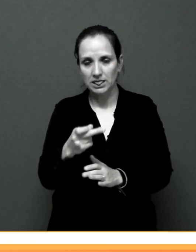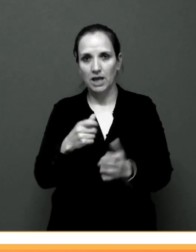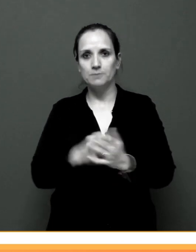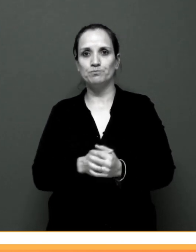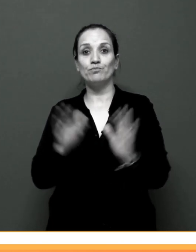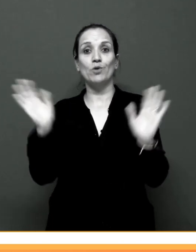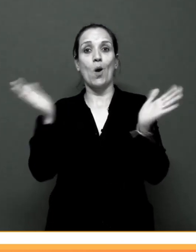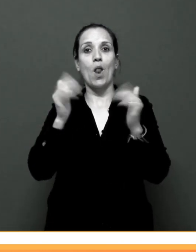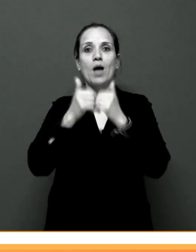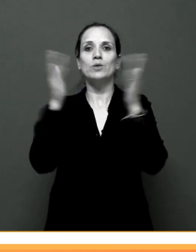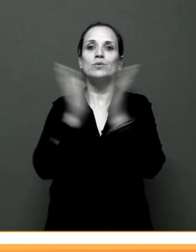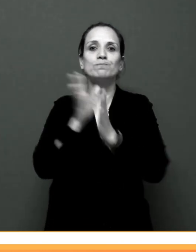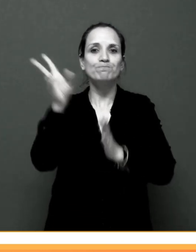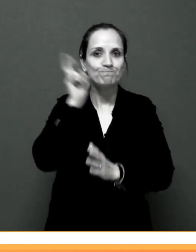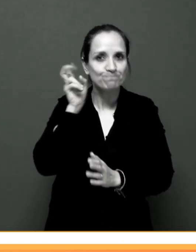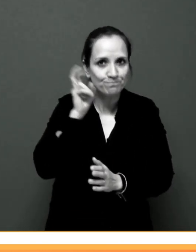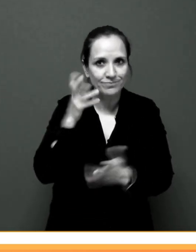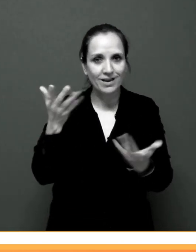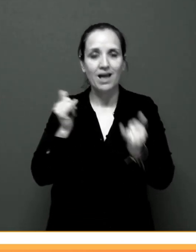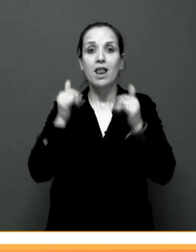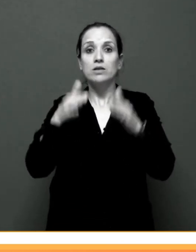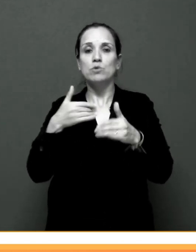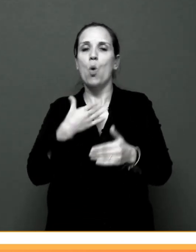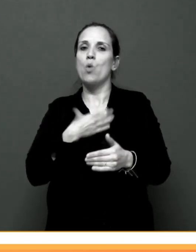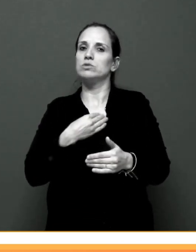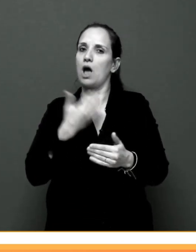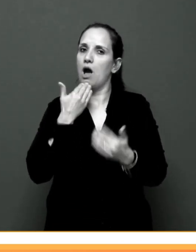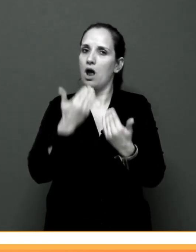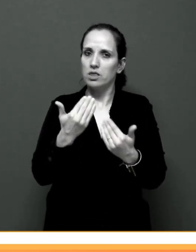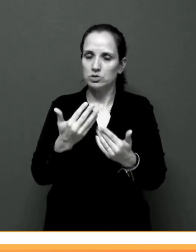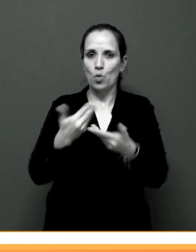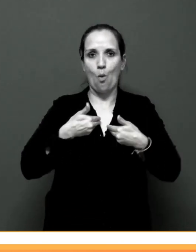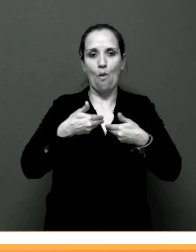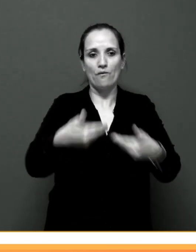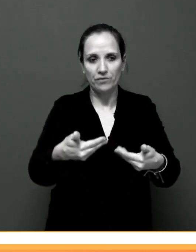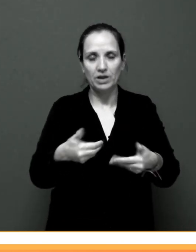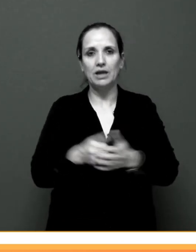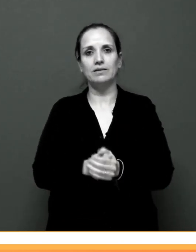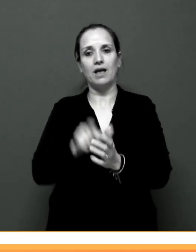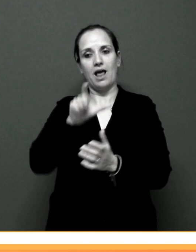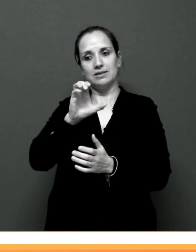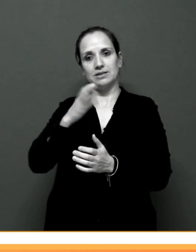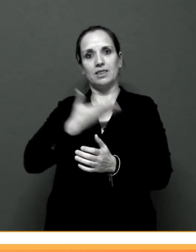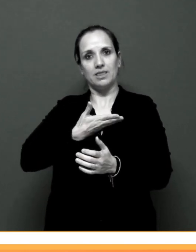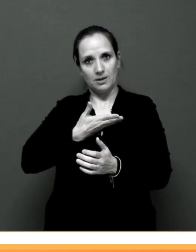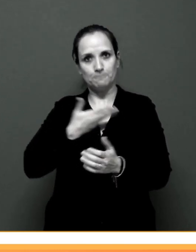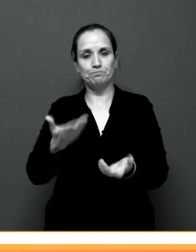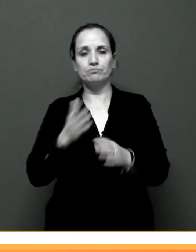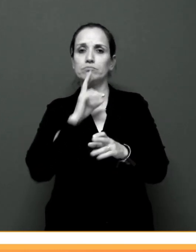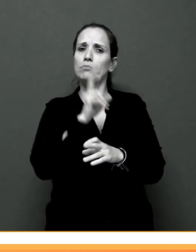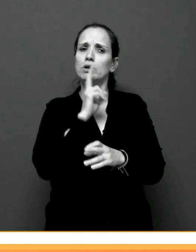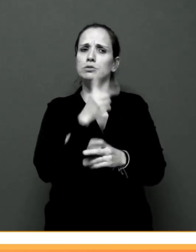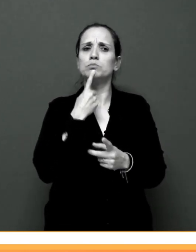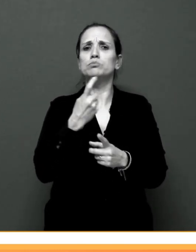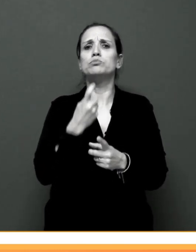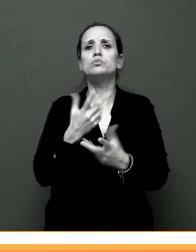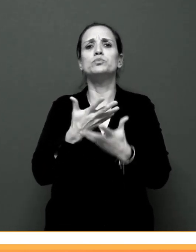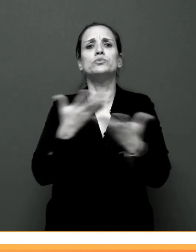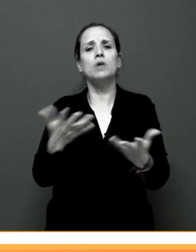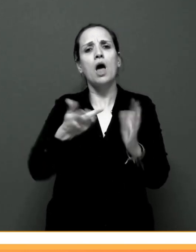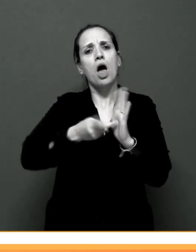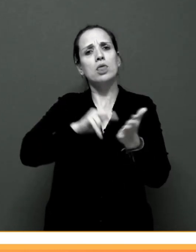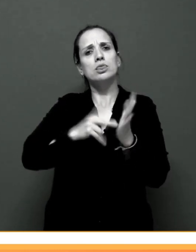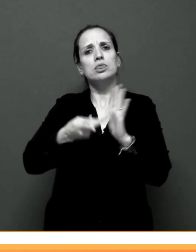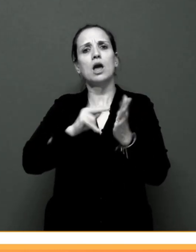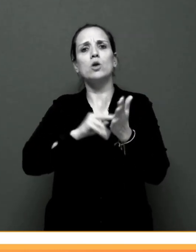ouvintes do podcast. Inicialmente gostaria de agradecer ao convite do LCD. Respondendo a pergunta, as